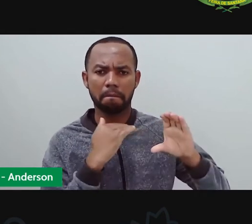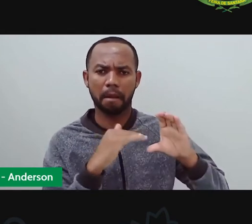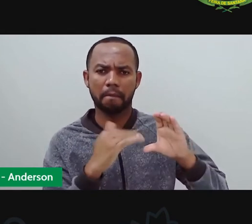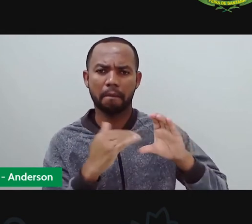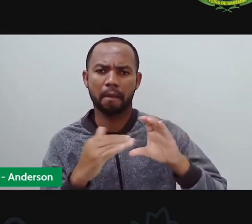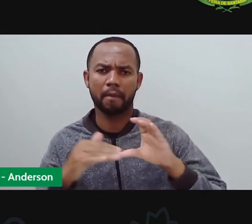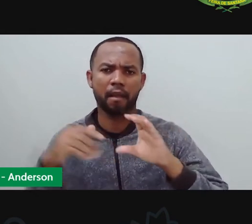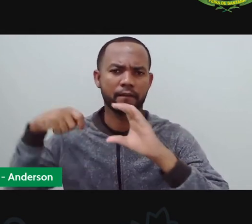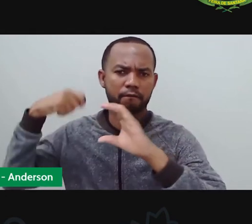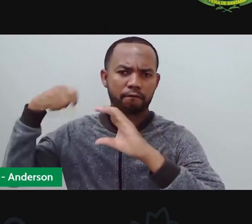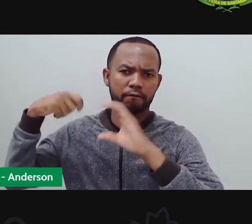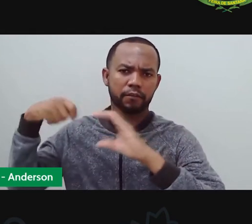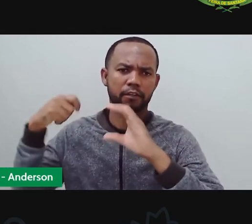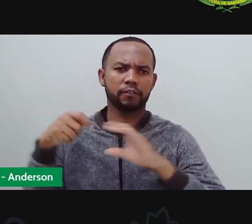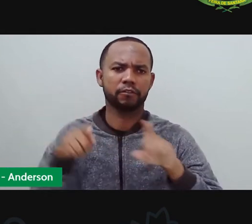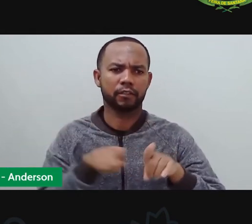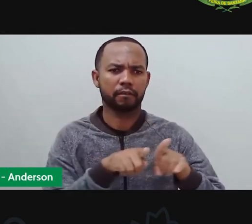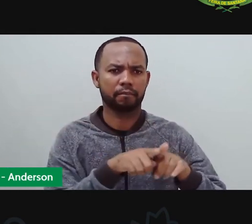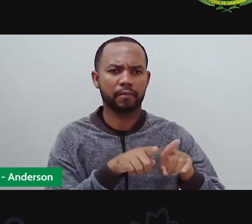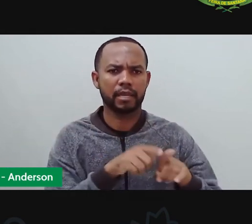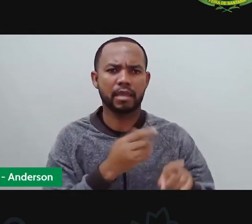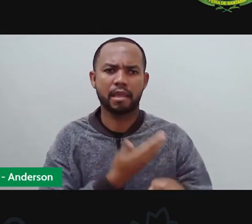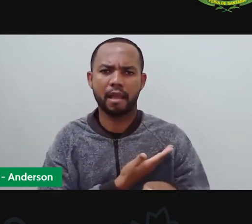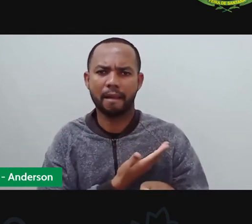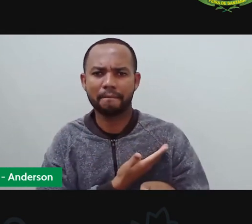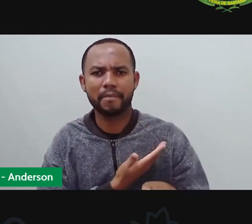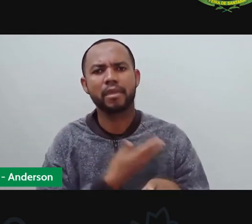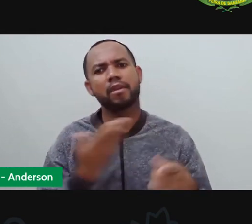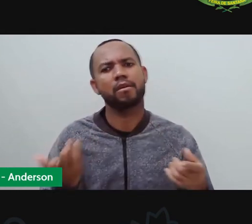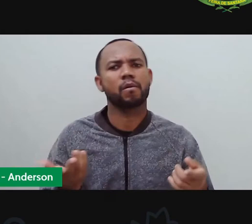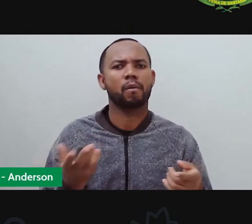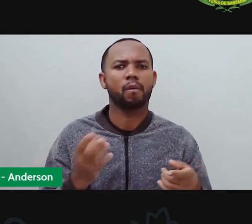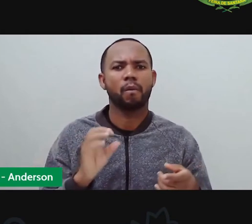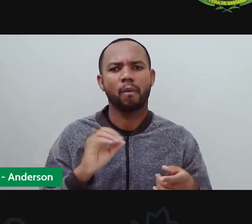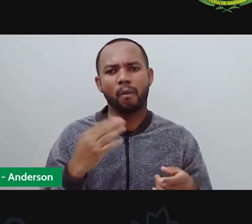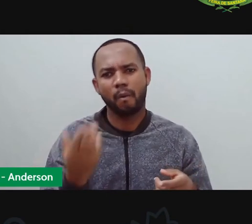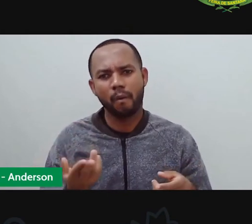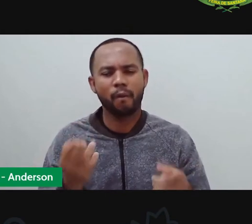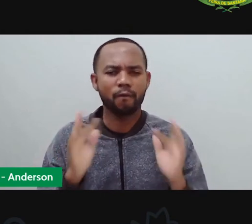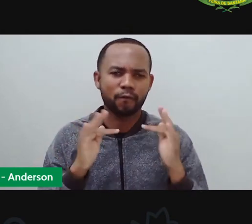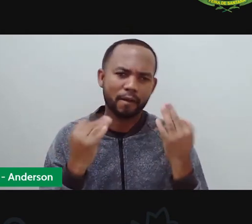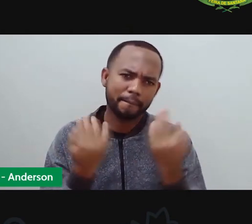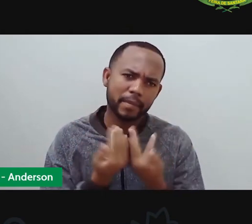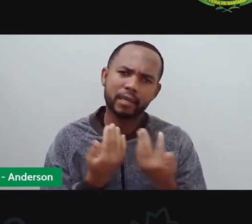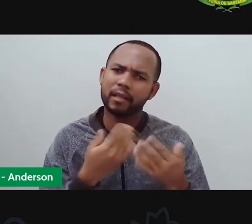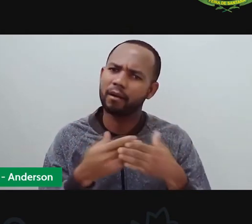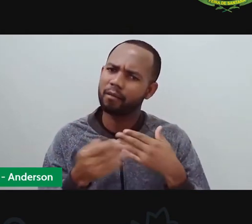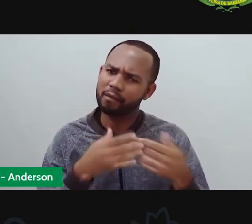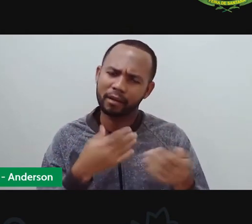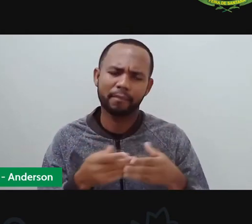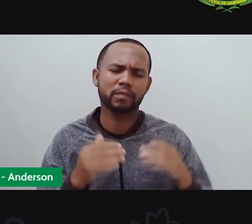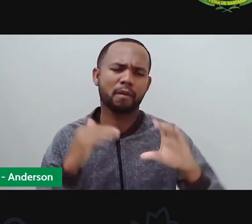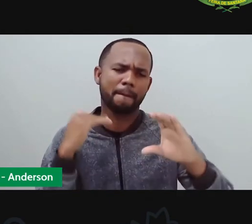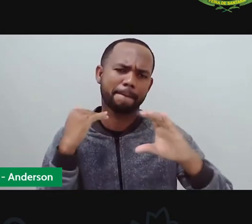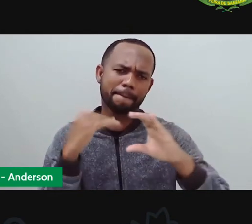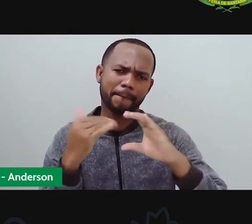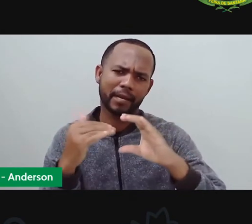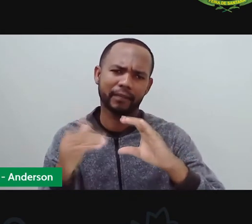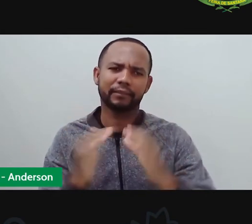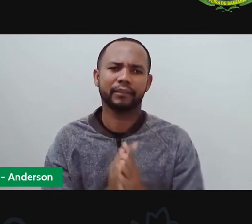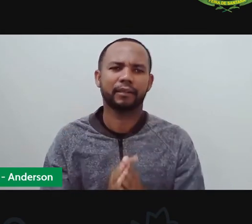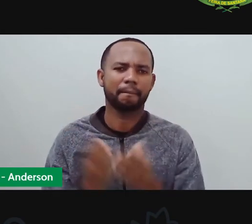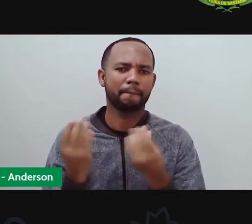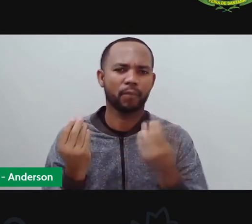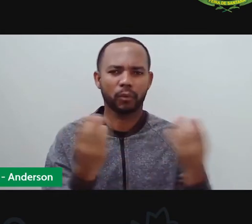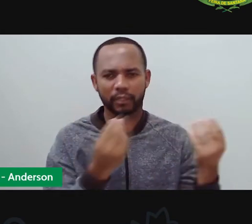isso? Para que os coleguinhas de vocês, certo? Independente se são na rede municipal ou não, é pra que a gente chegue aí ao maior número